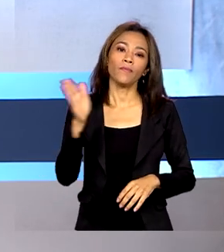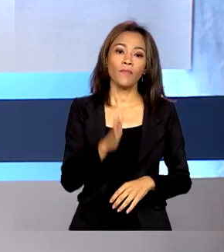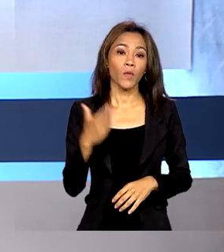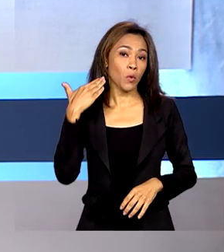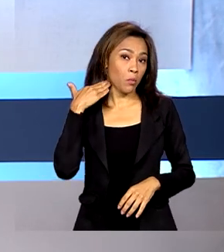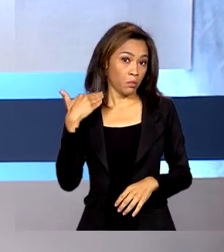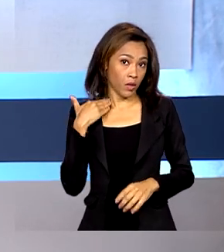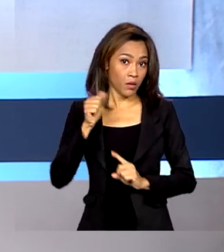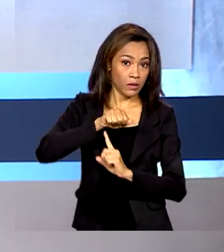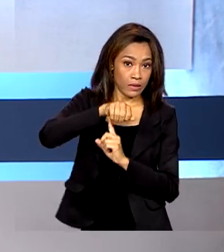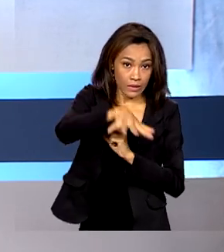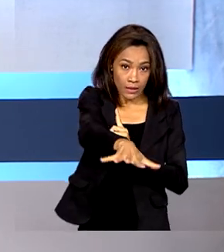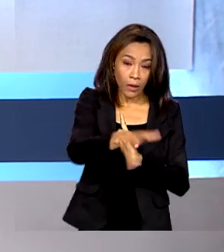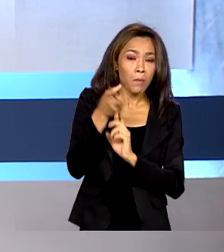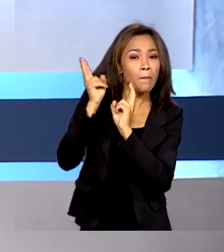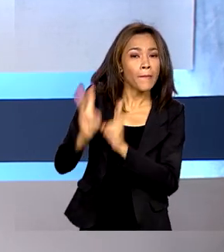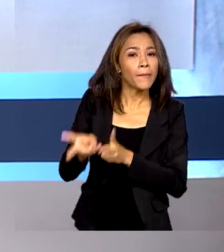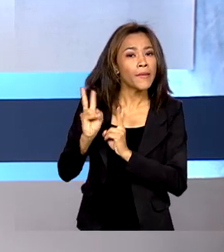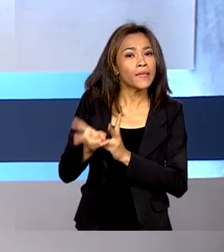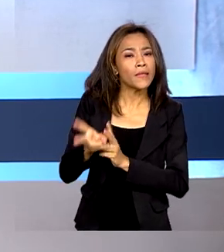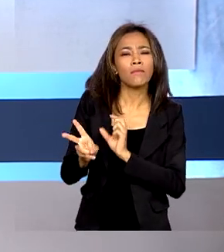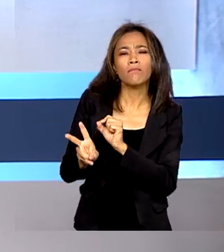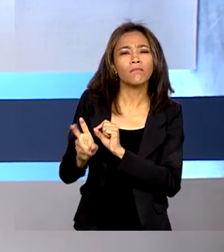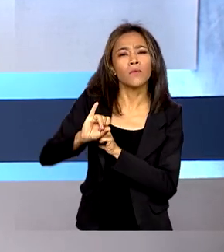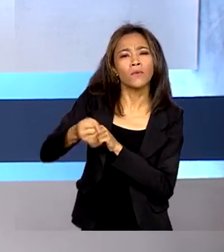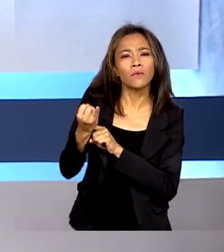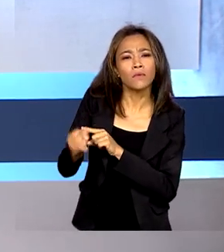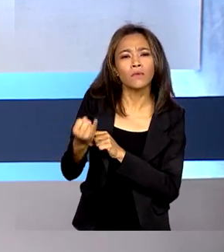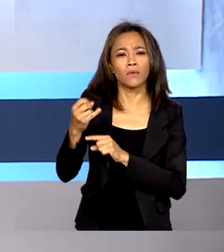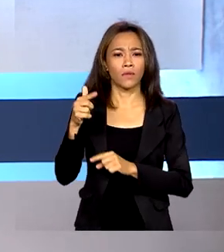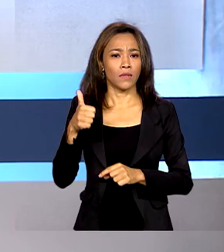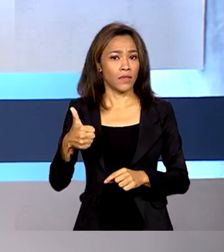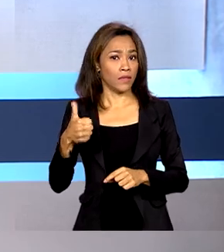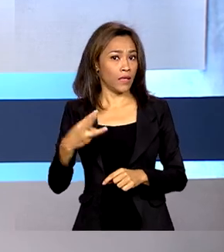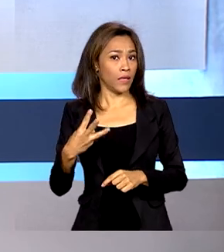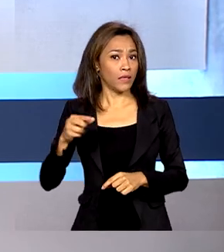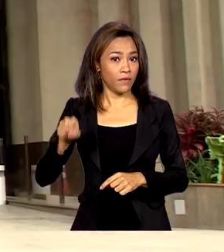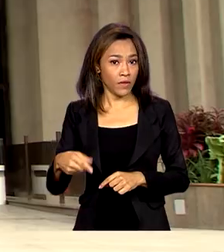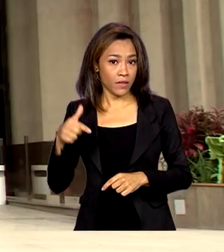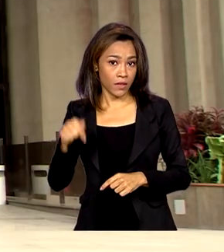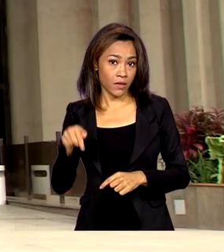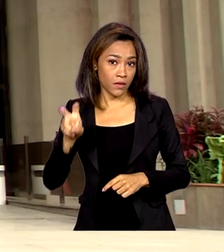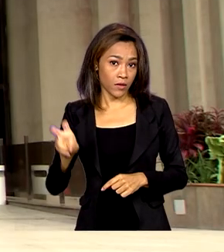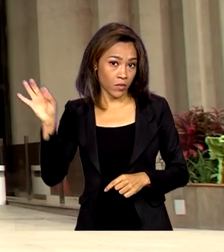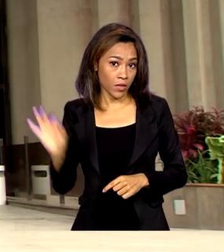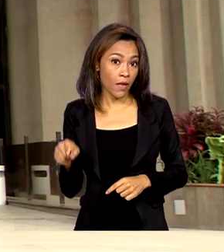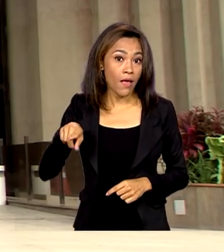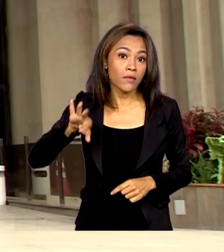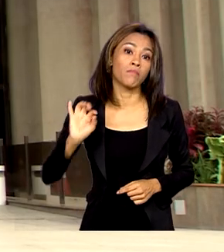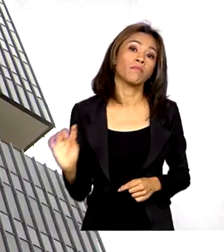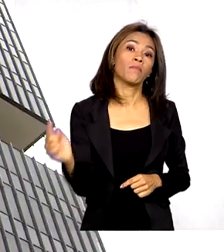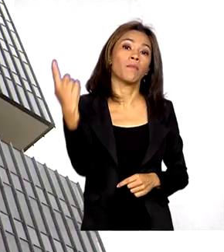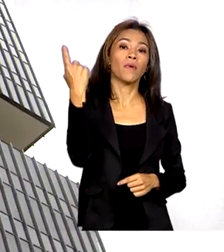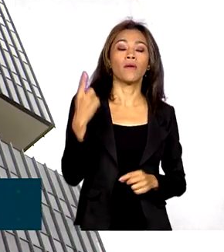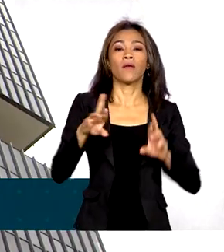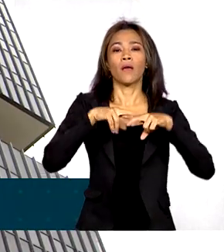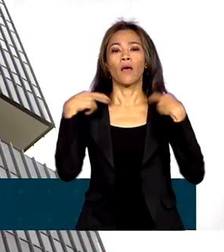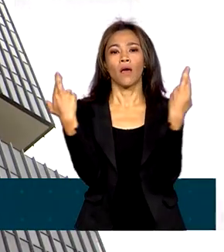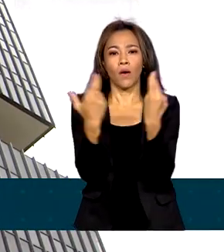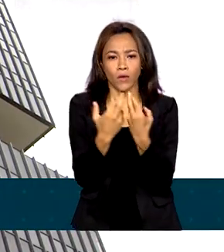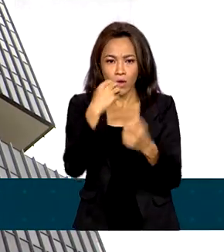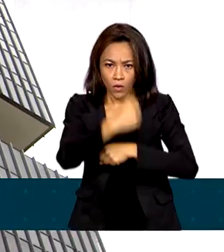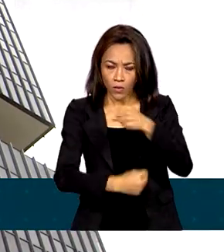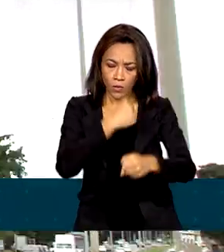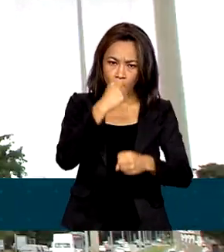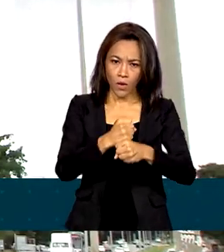manteve os juros em 13,75% ao ano. Esta foi a primeira reunião do ano do Comitê de